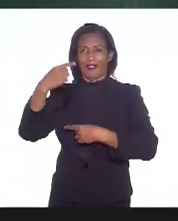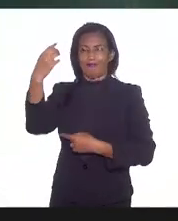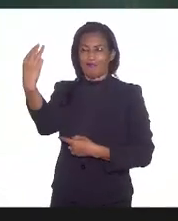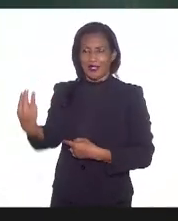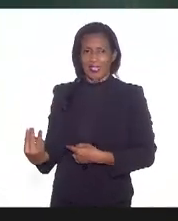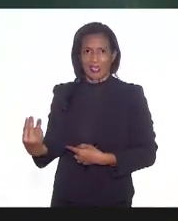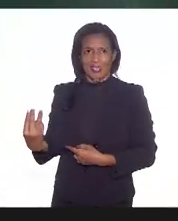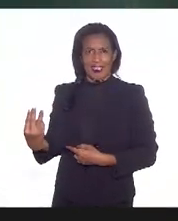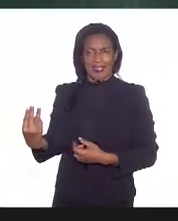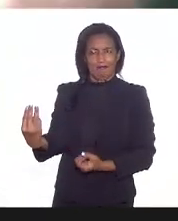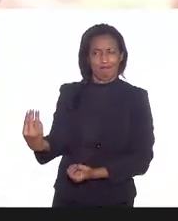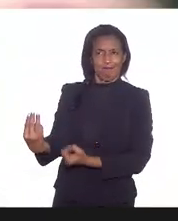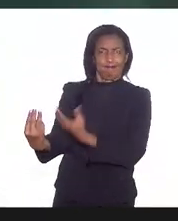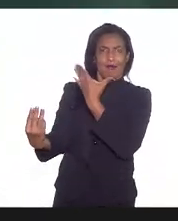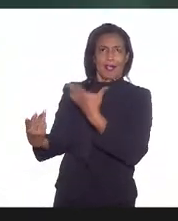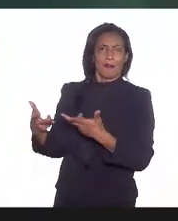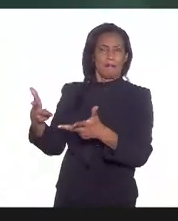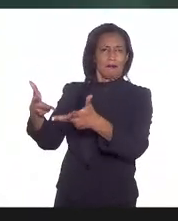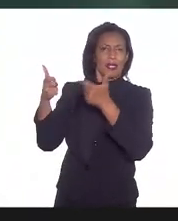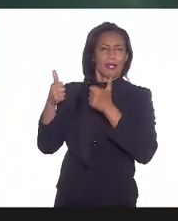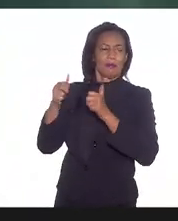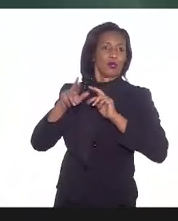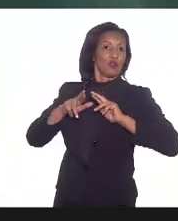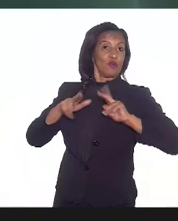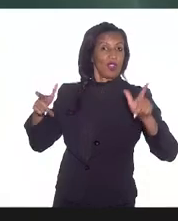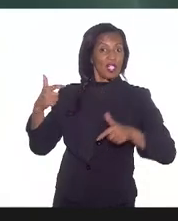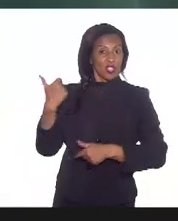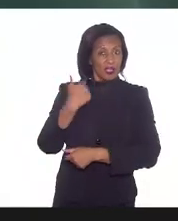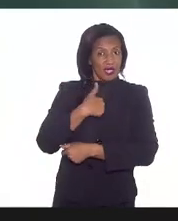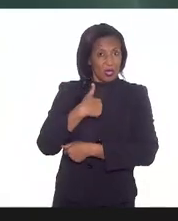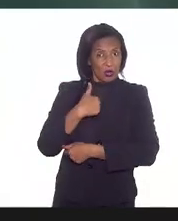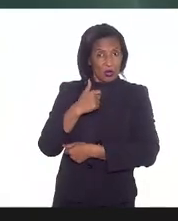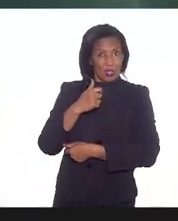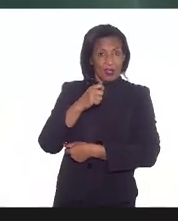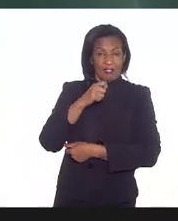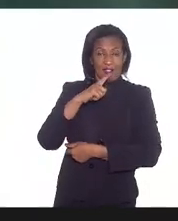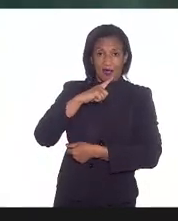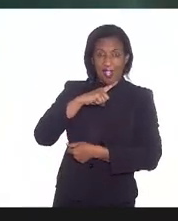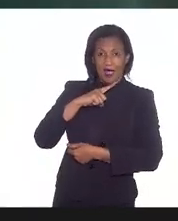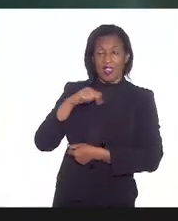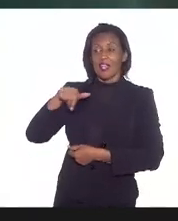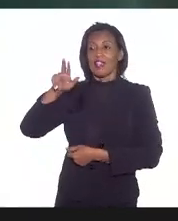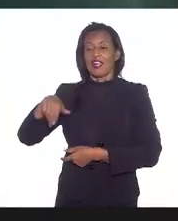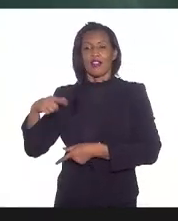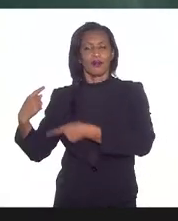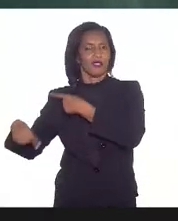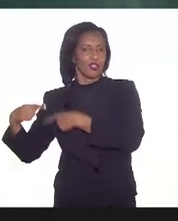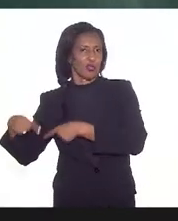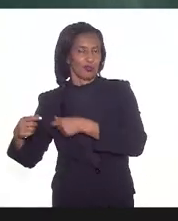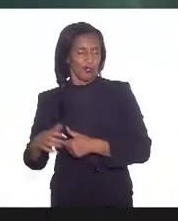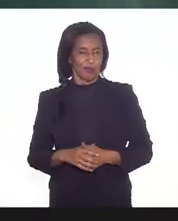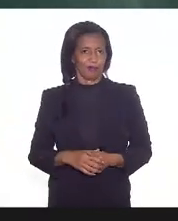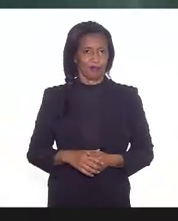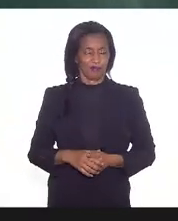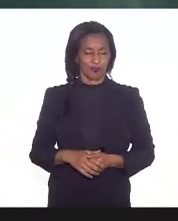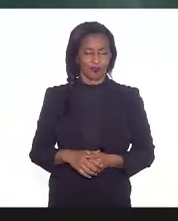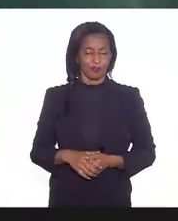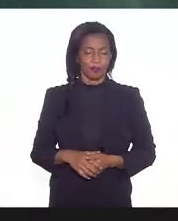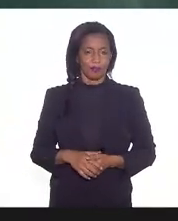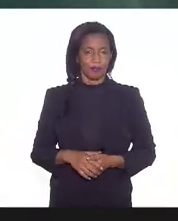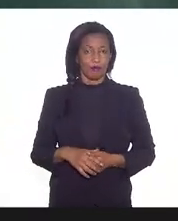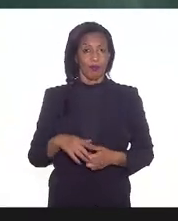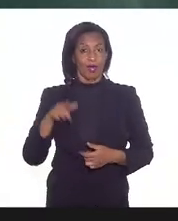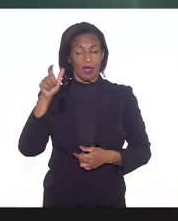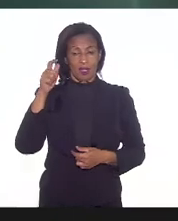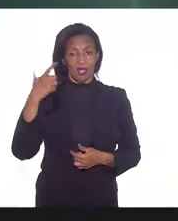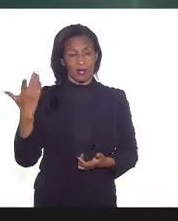independente da percepção que você tem e de quem você discute a ideia desse aspecto a